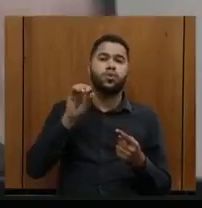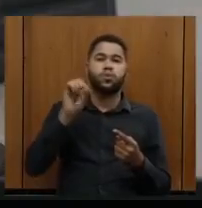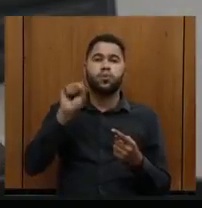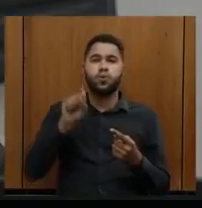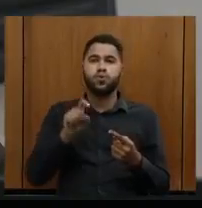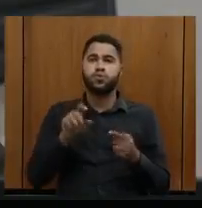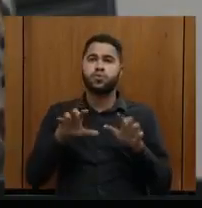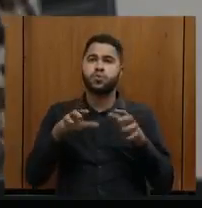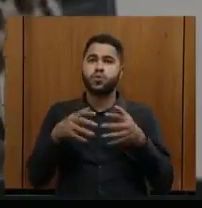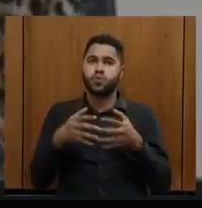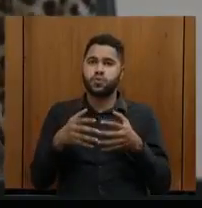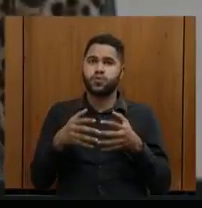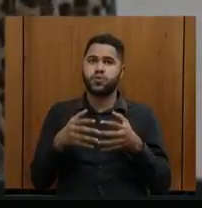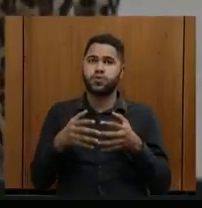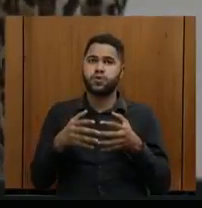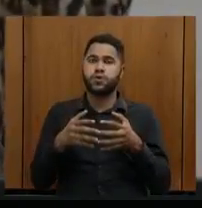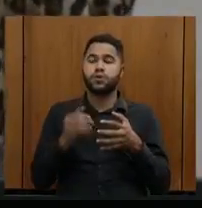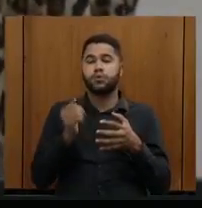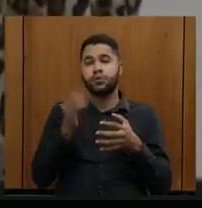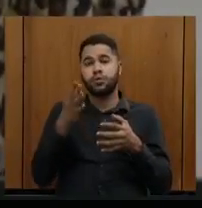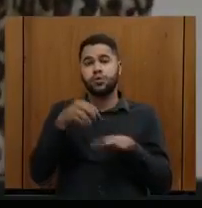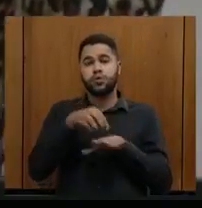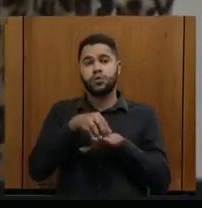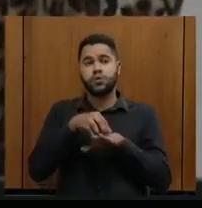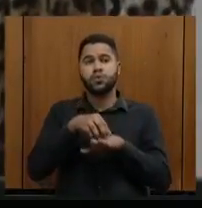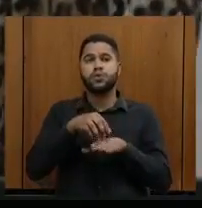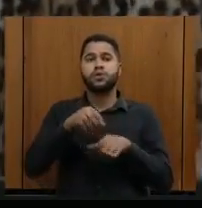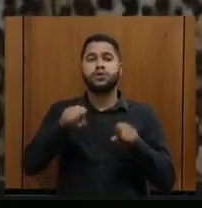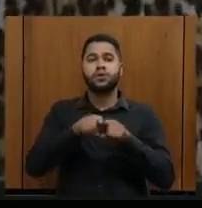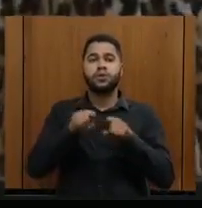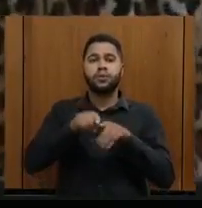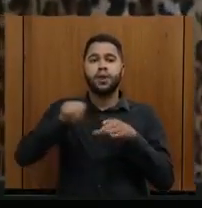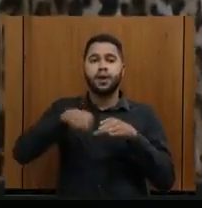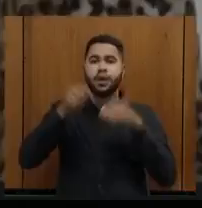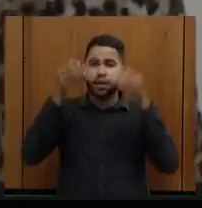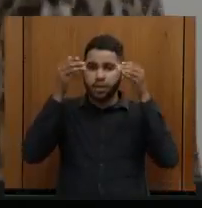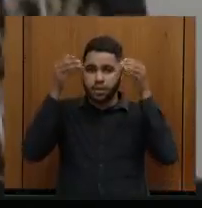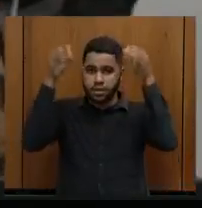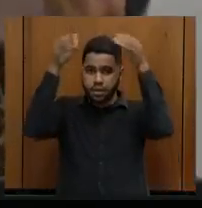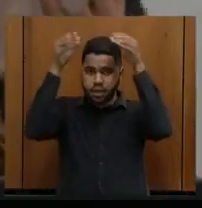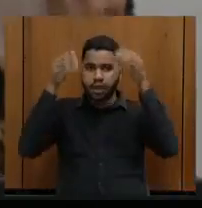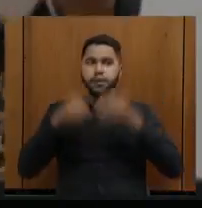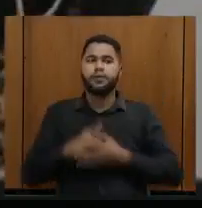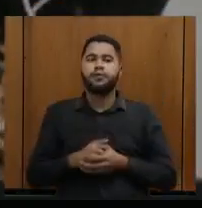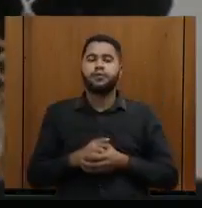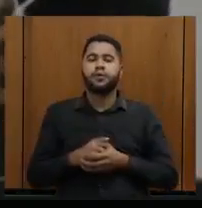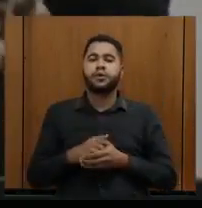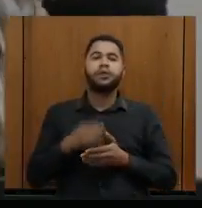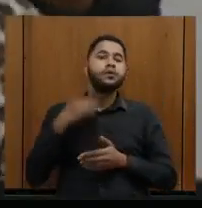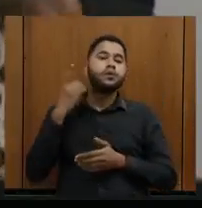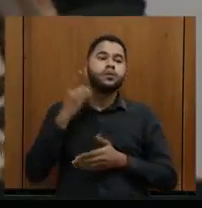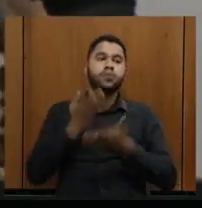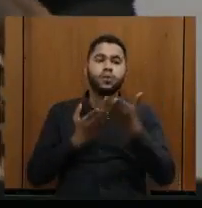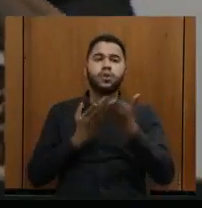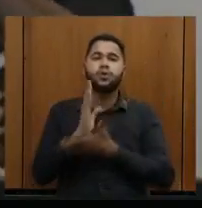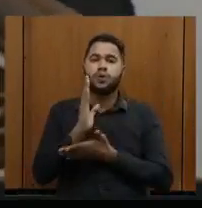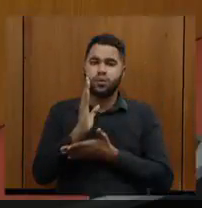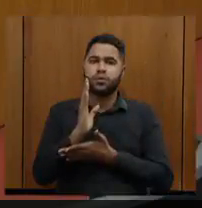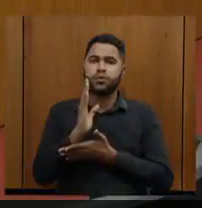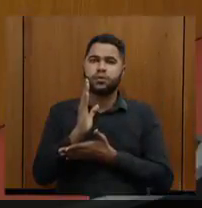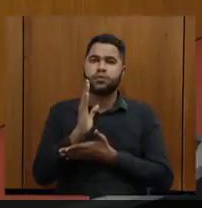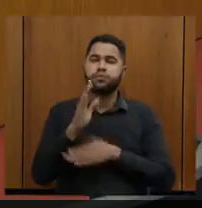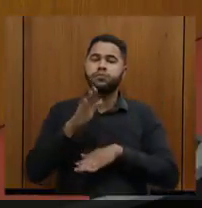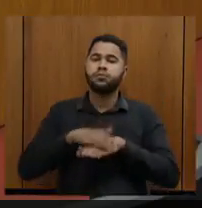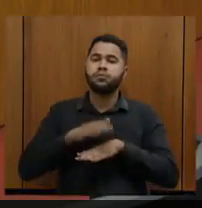pela Comissão Extraordinária de Turismo e Gastronomia. Em votação, deputado, que aprova em como se encontra,